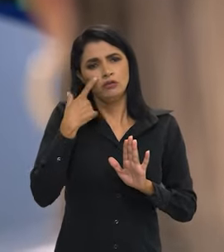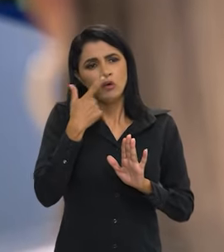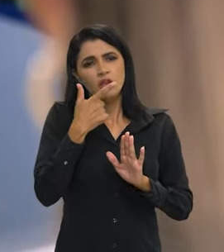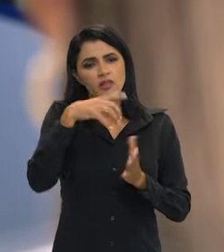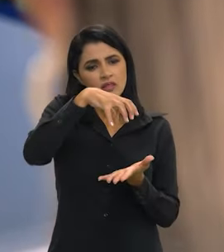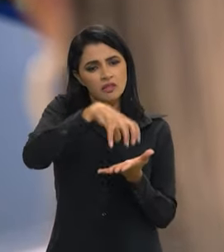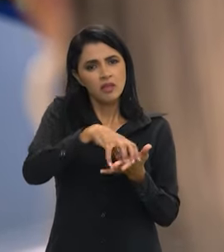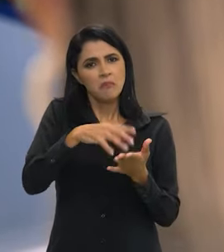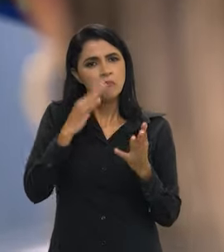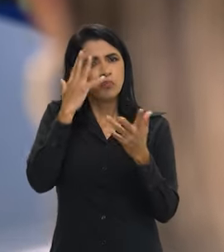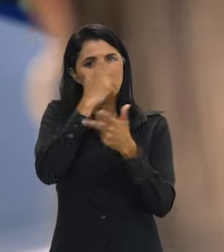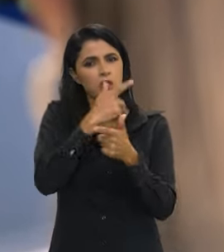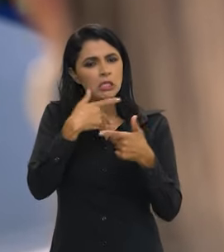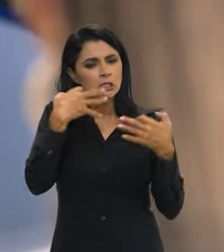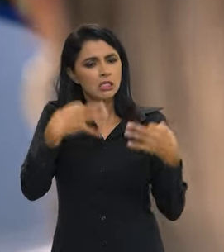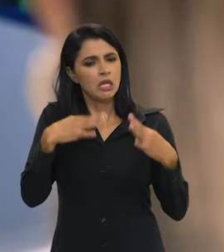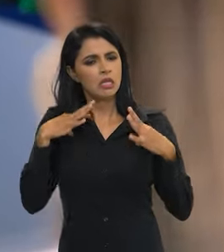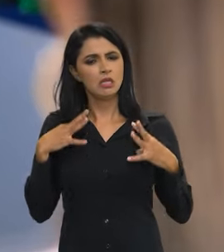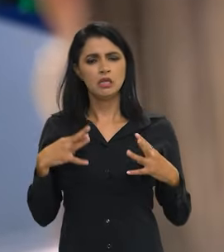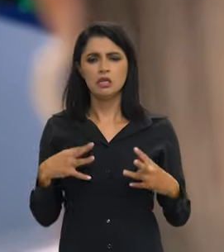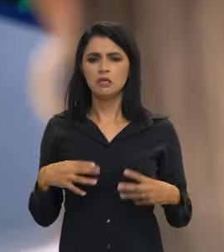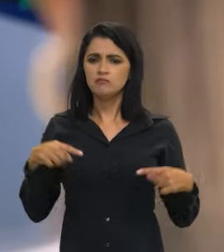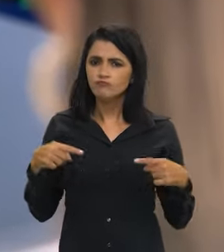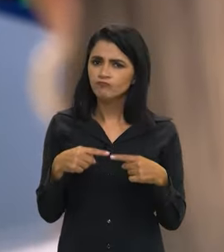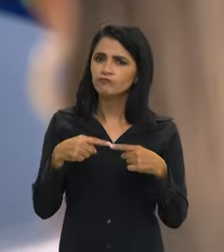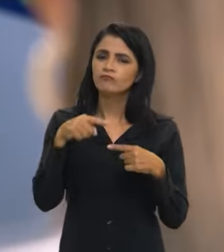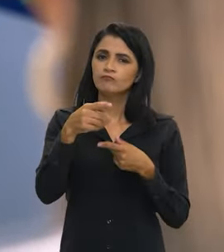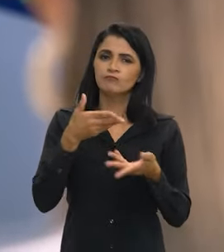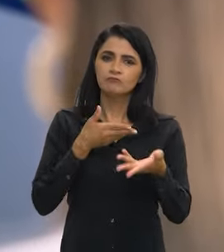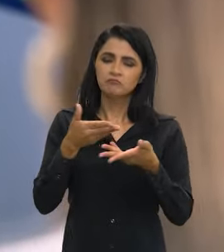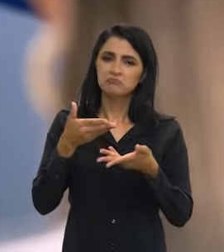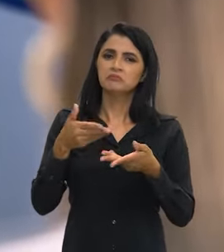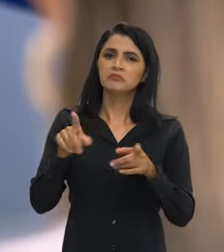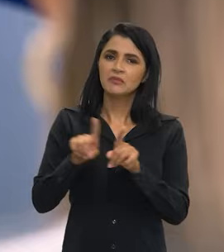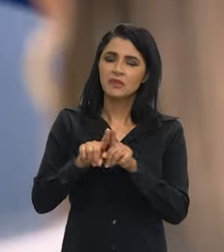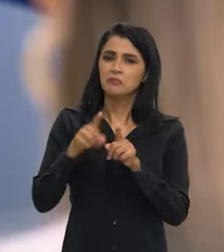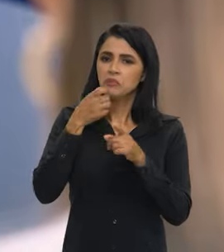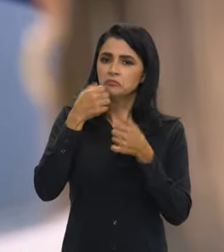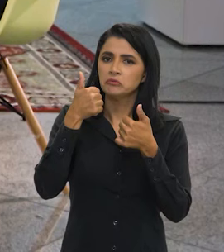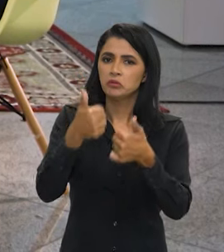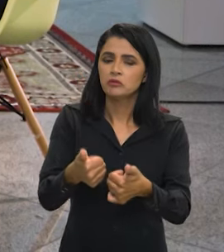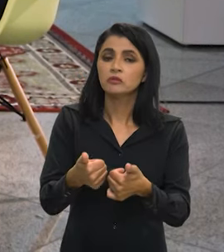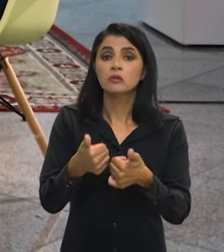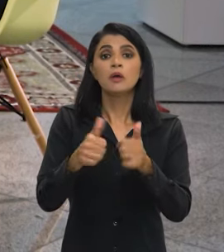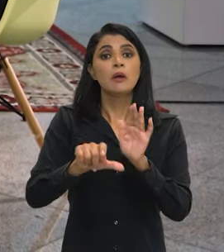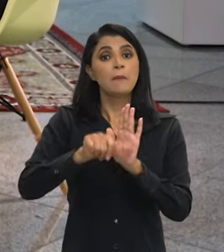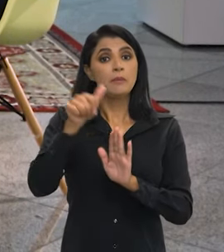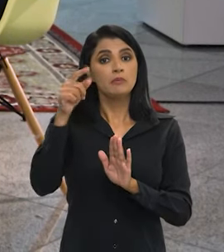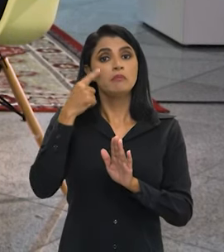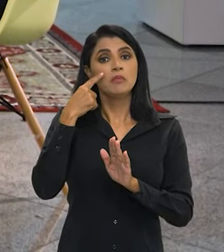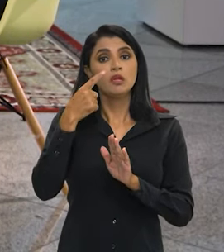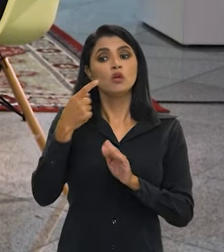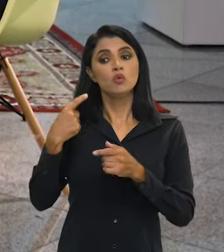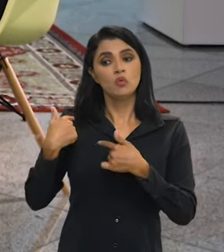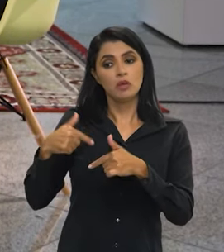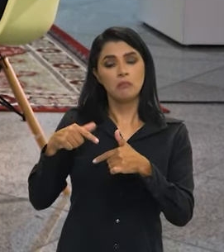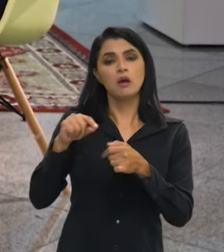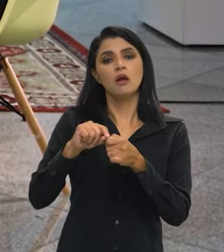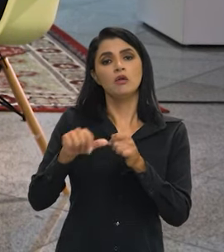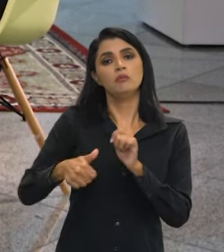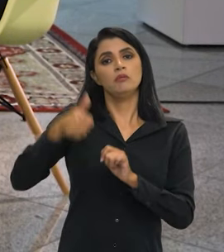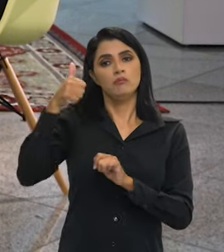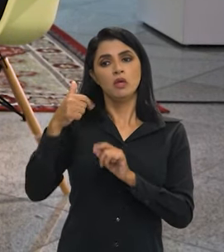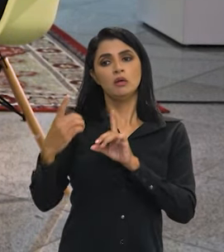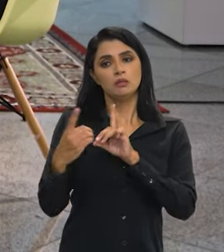Tem que ter uma agência limpa, adequada, bonita e o serviço bem. Então, primeiro vamos fazer a lição de casa. Qual a lição de